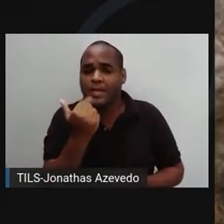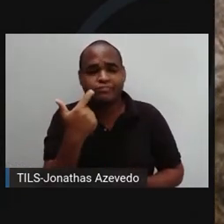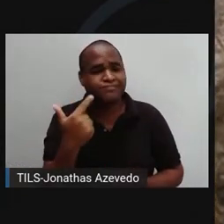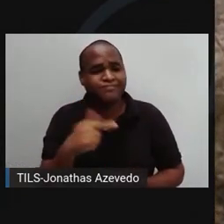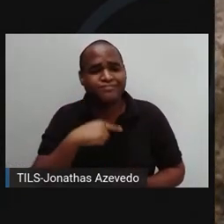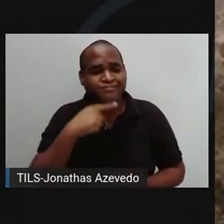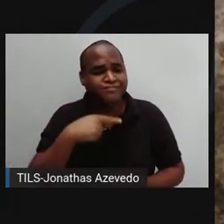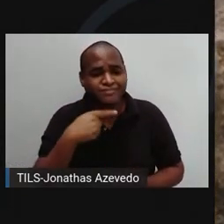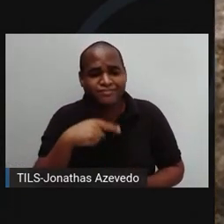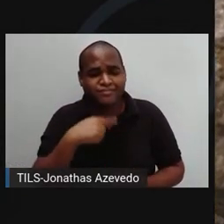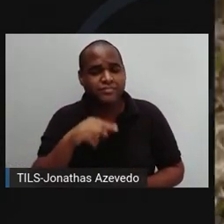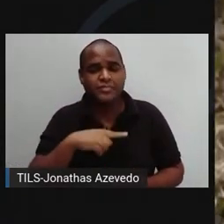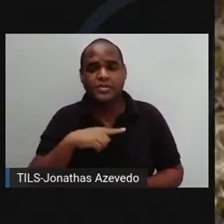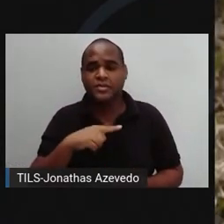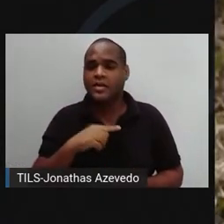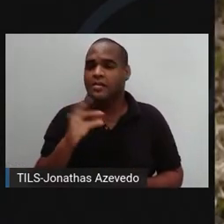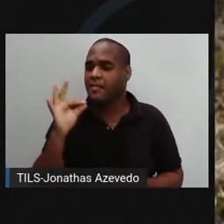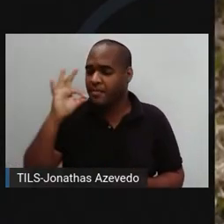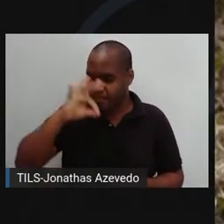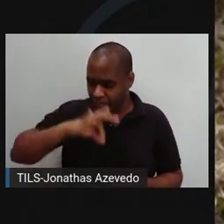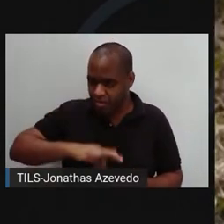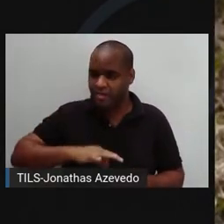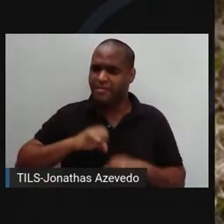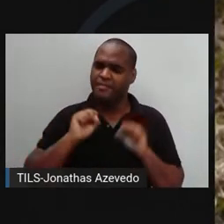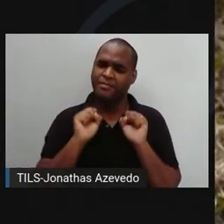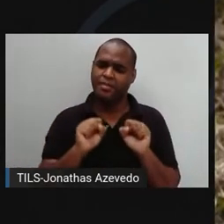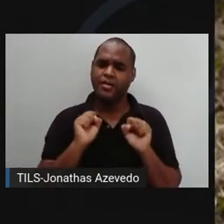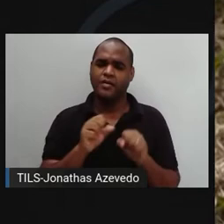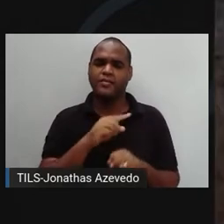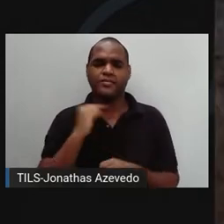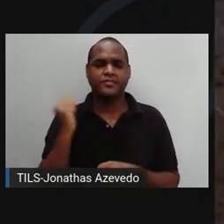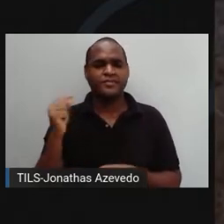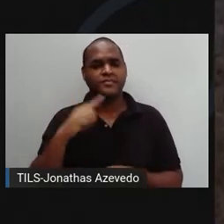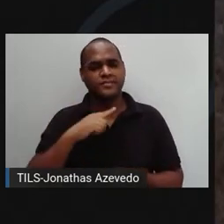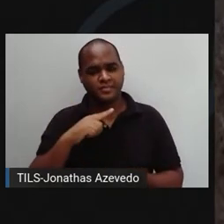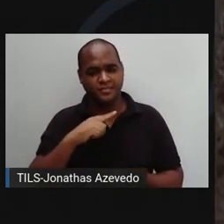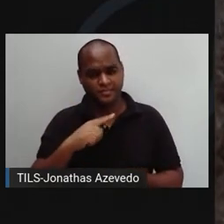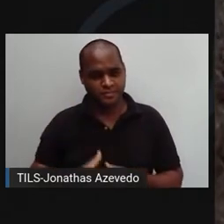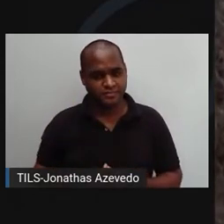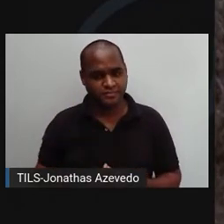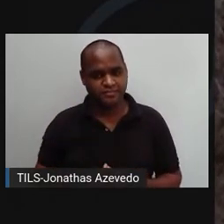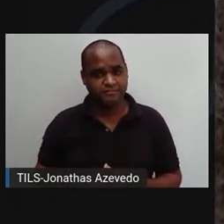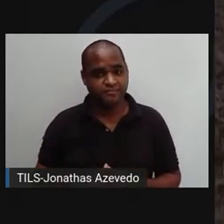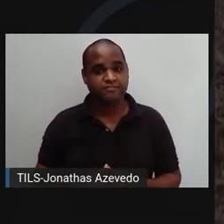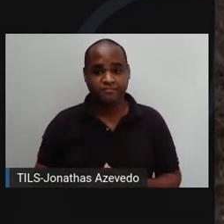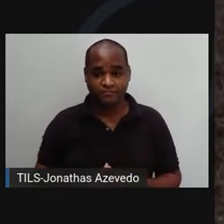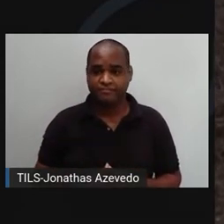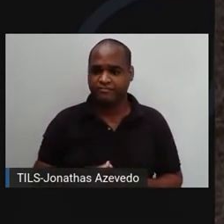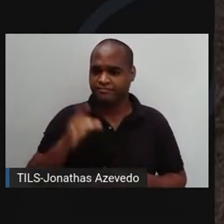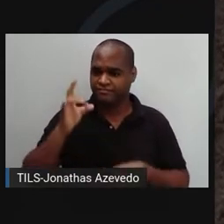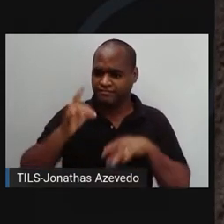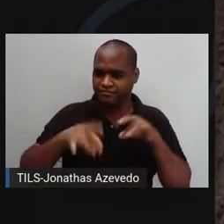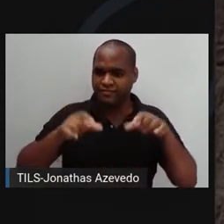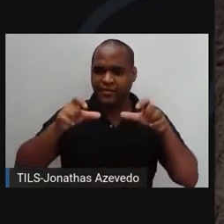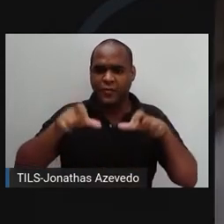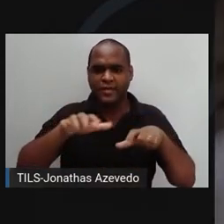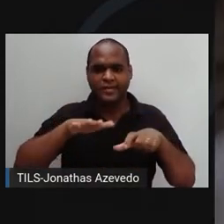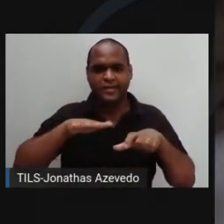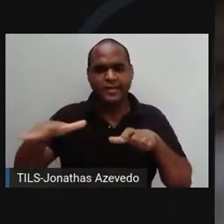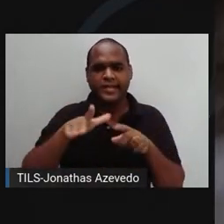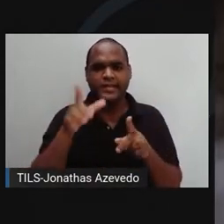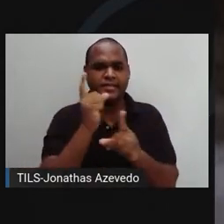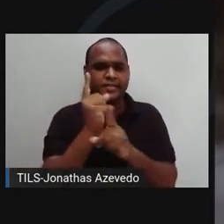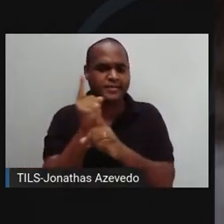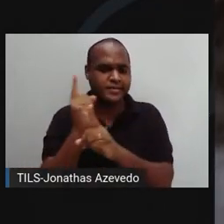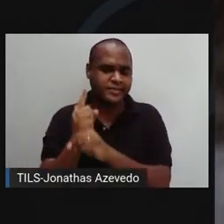pedacinho, por menor que seja, é fatal para eles. E apesar dos albatroses terem escolhido esse lugar tão isolado,